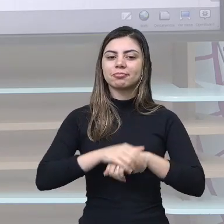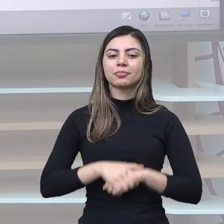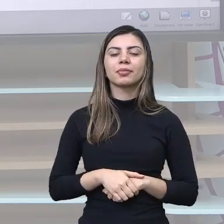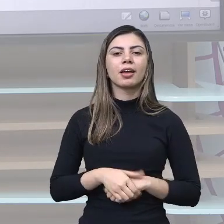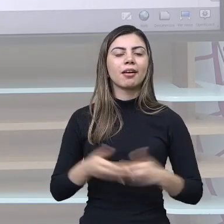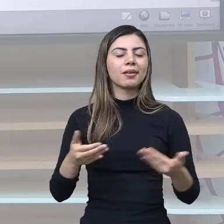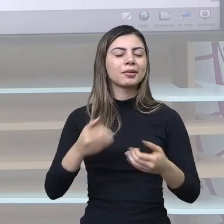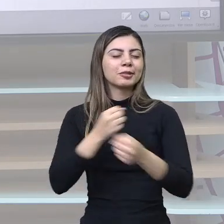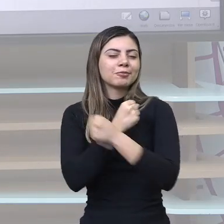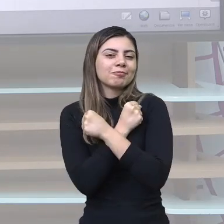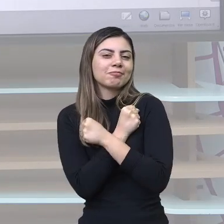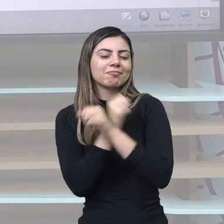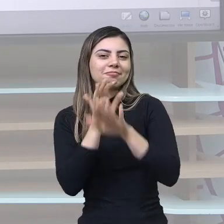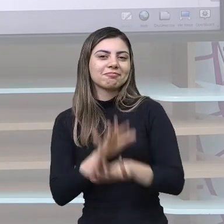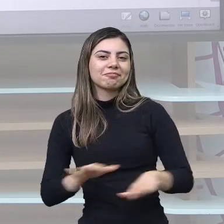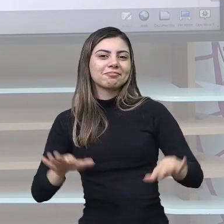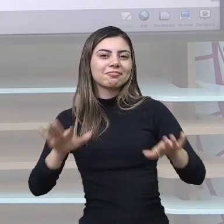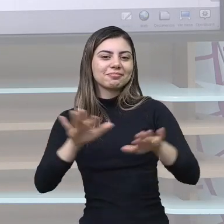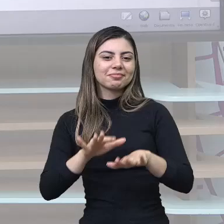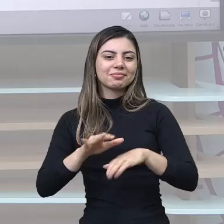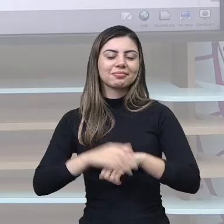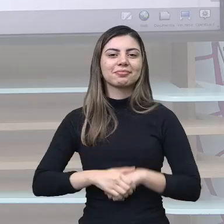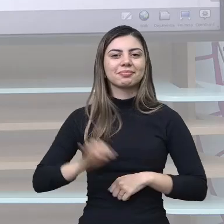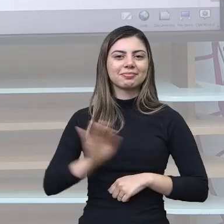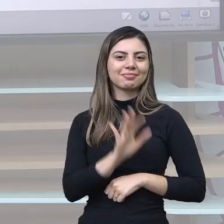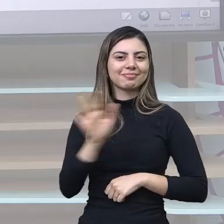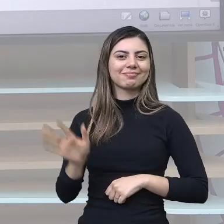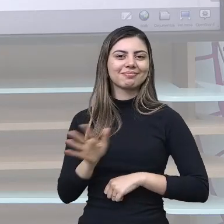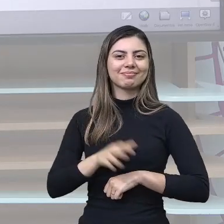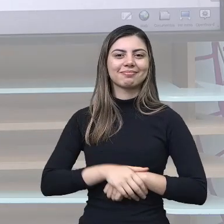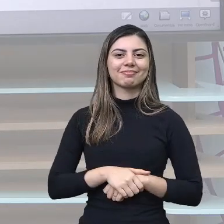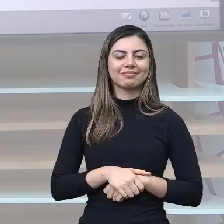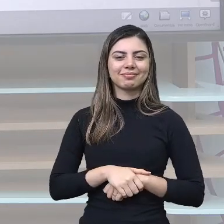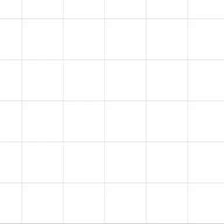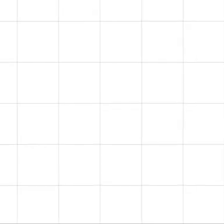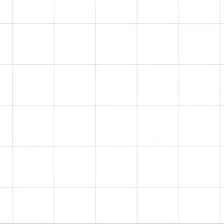Eu deixo um abraço a todos e até a próxima!